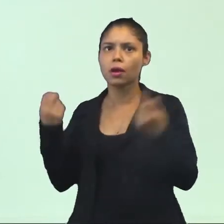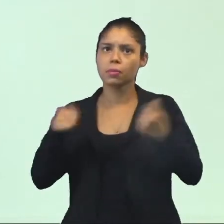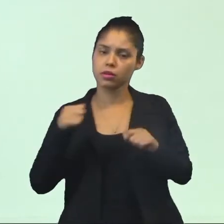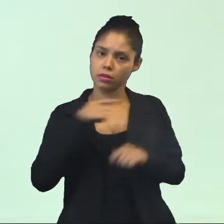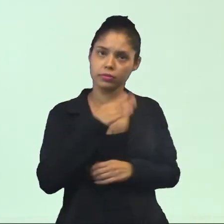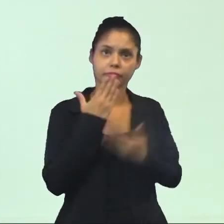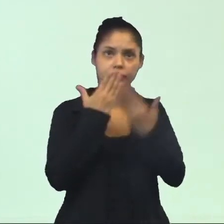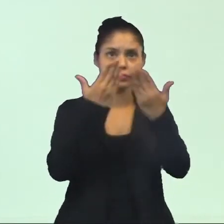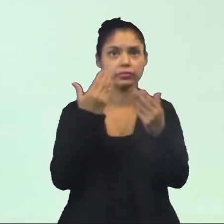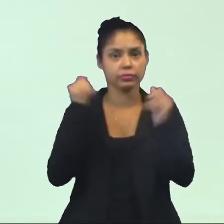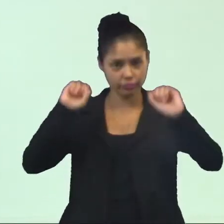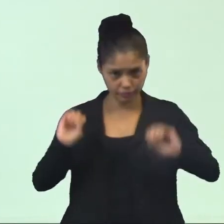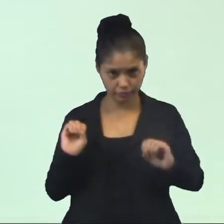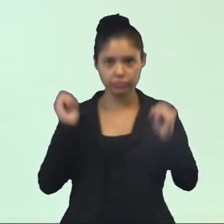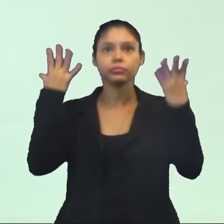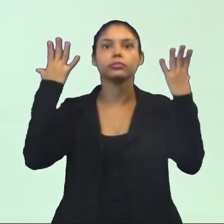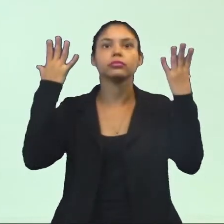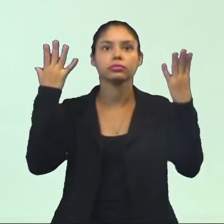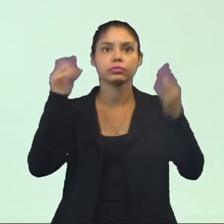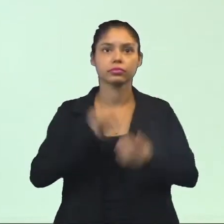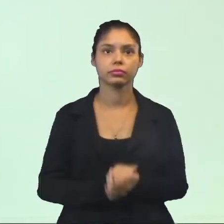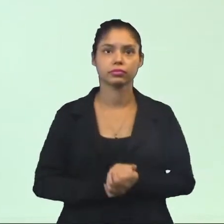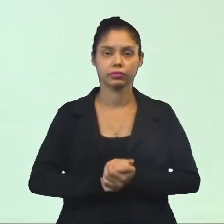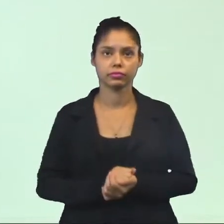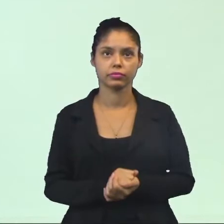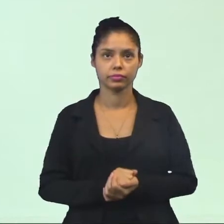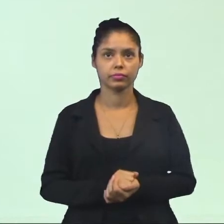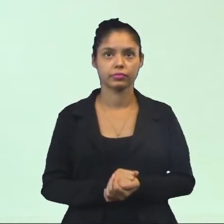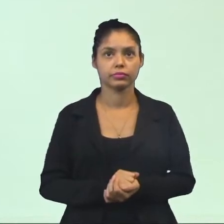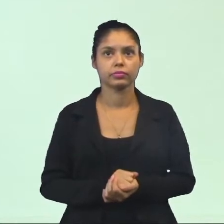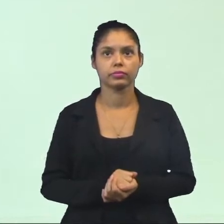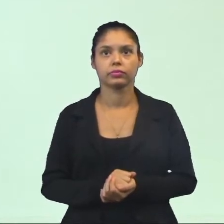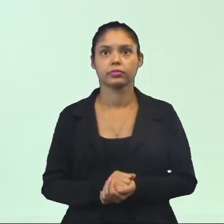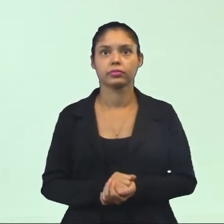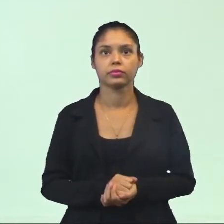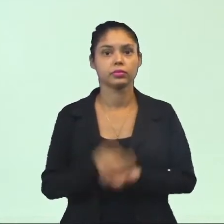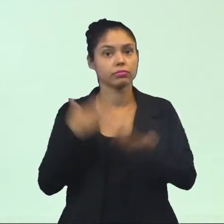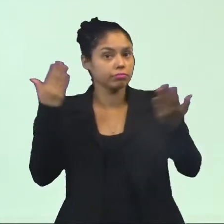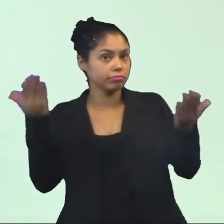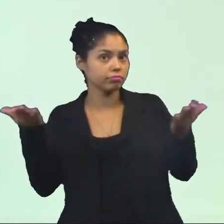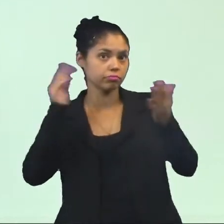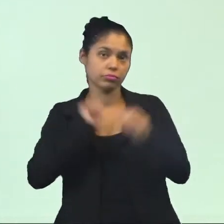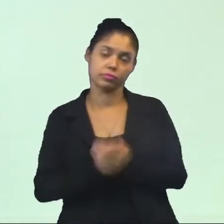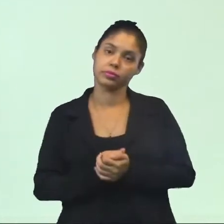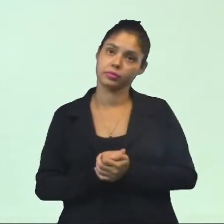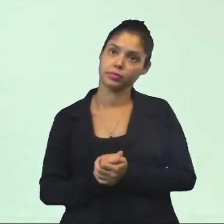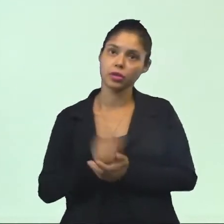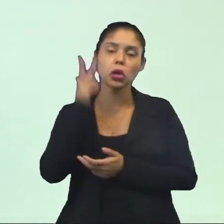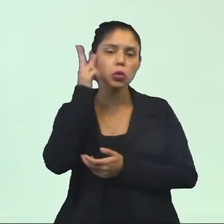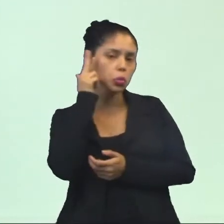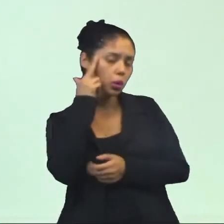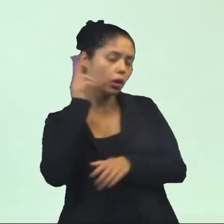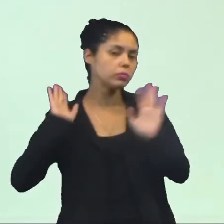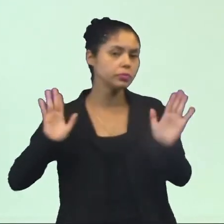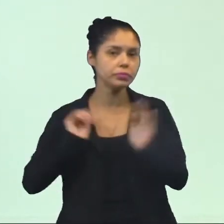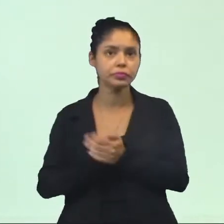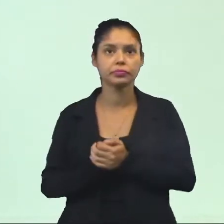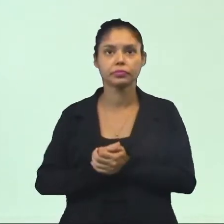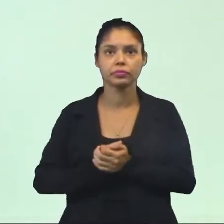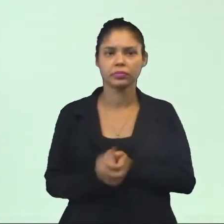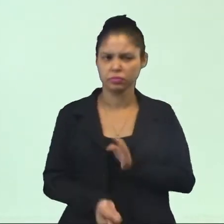ter diante das celebrações. De repente, isso é natural, a gente